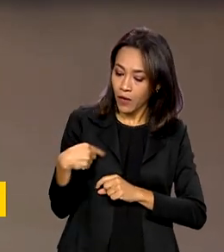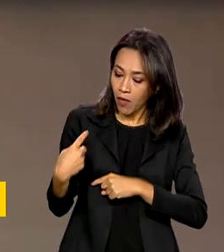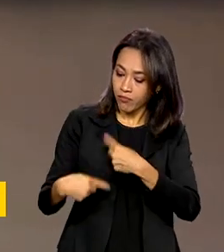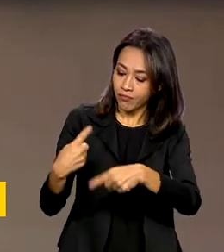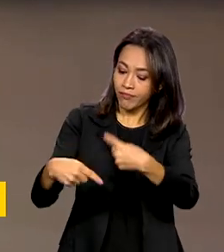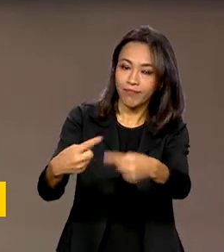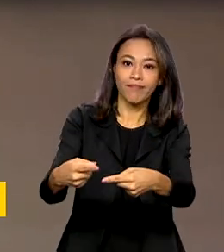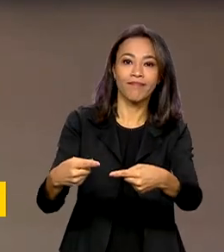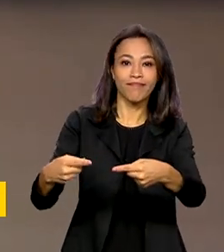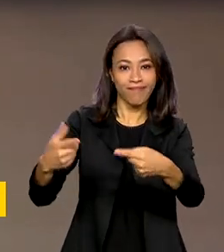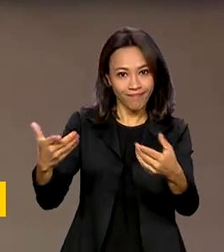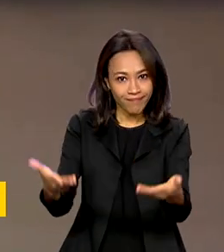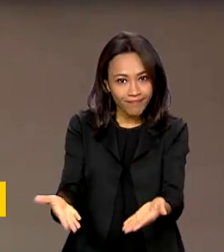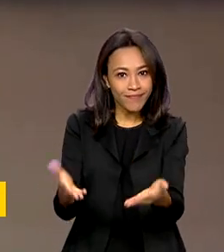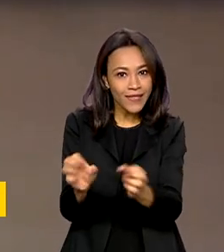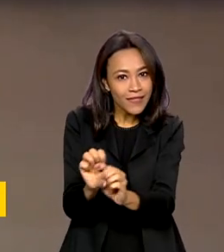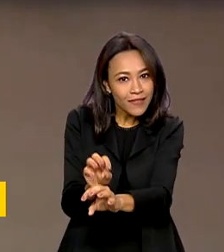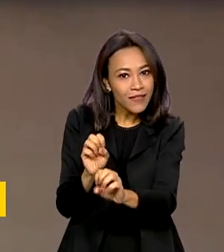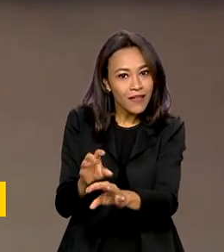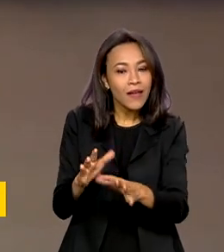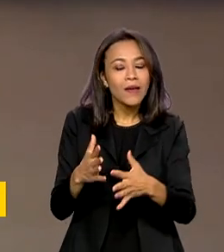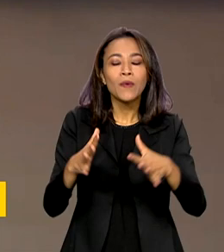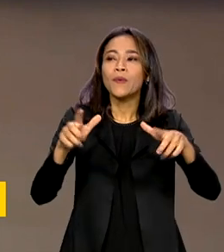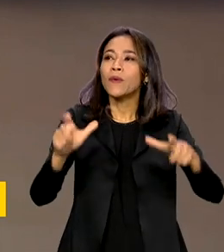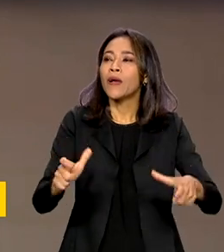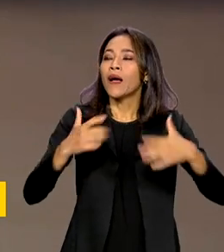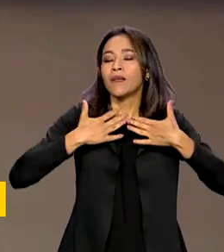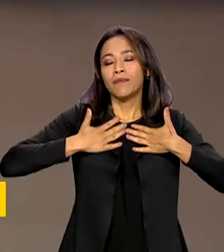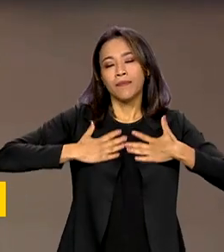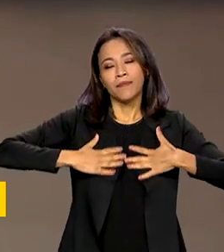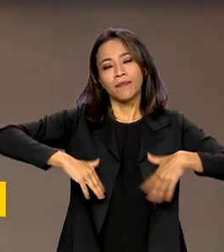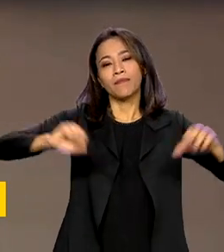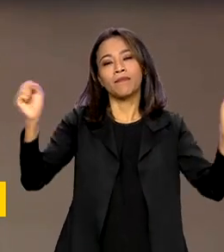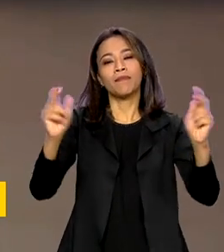um ambiente mais tranquilo e mais feliz e harmônico.